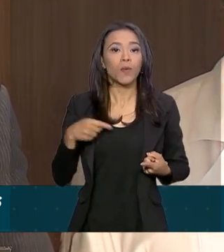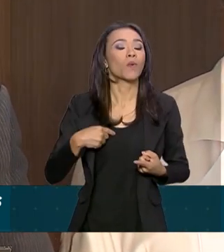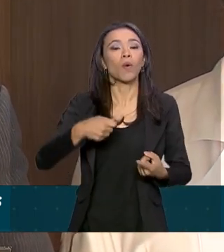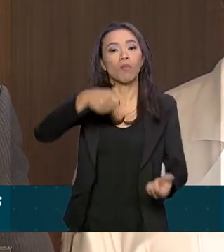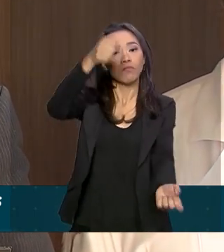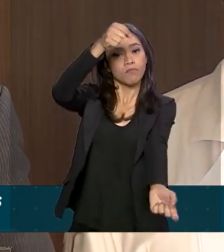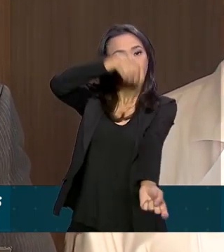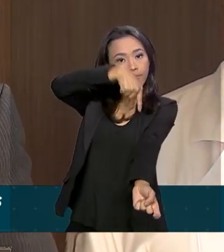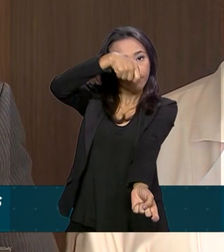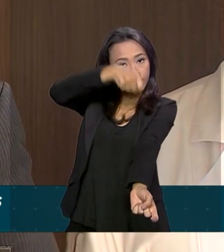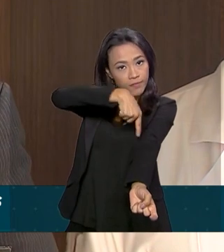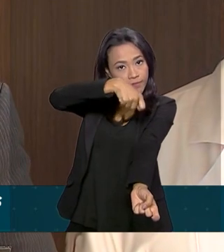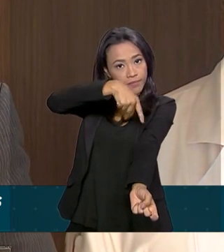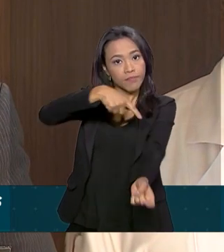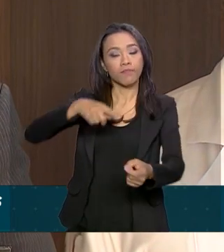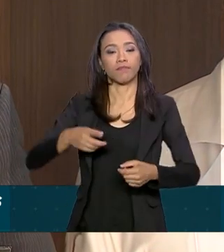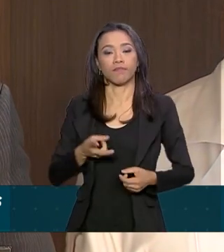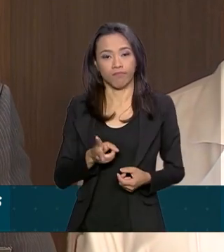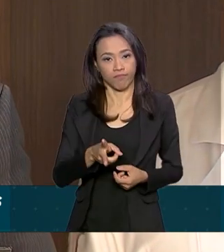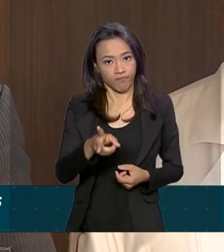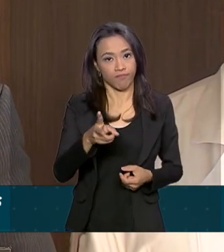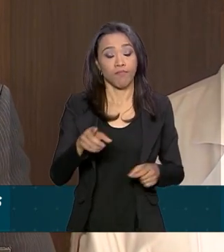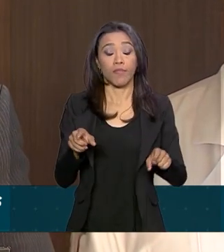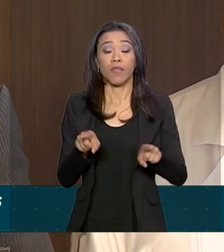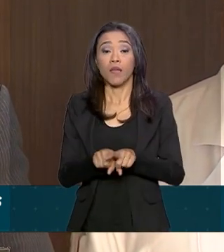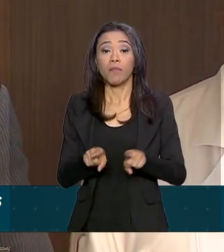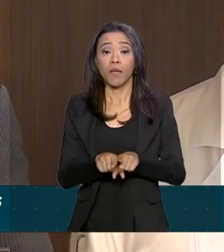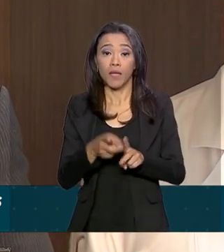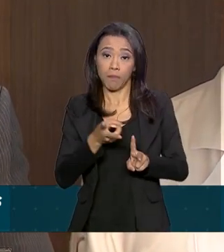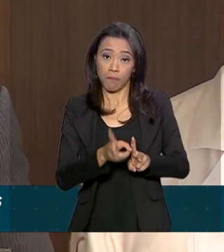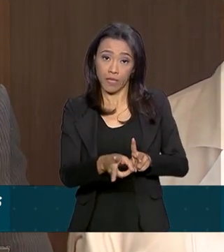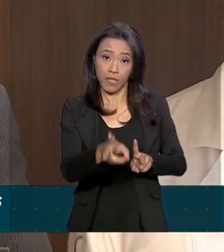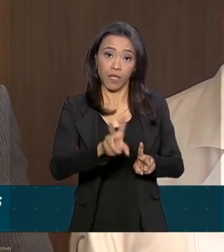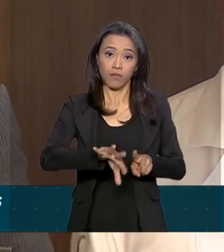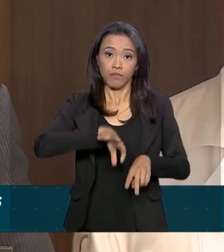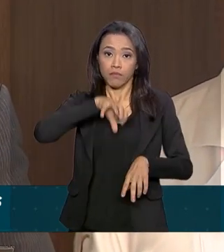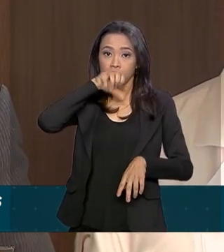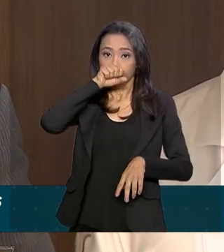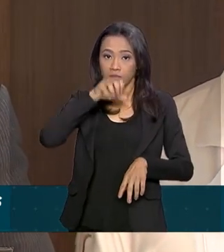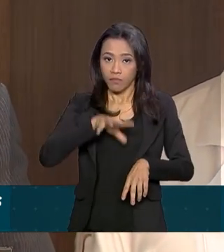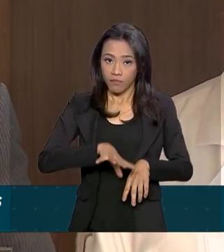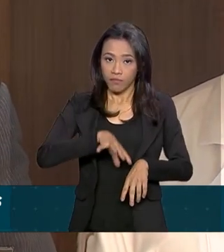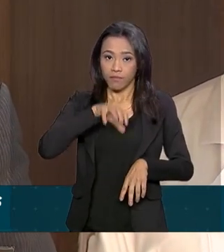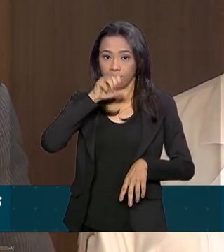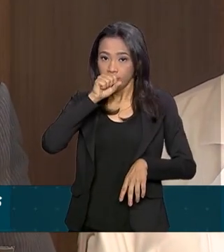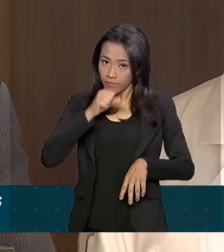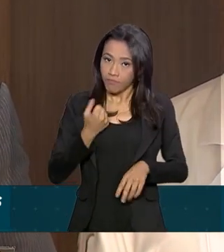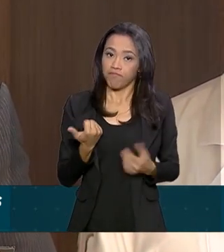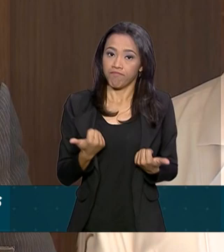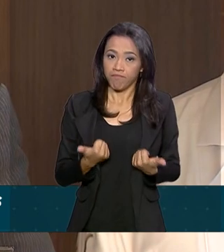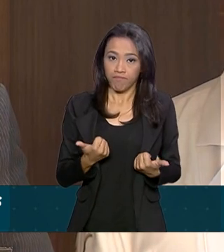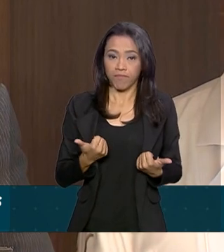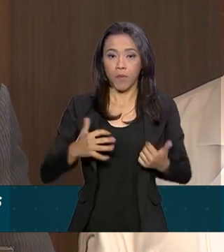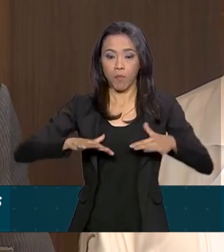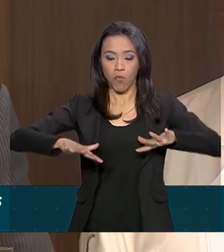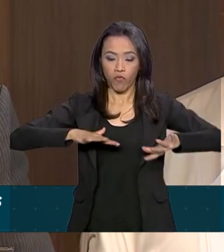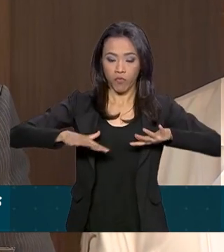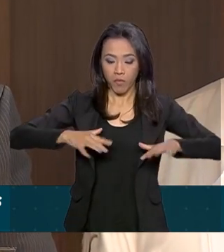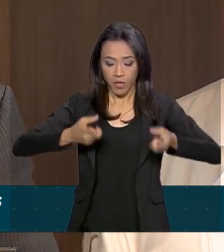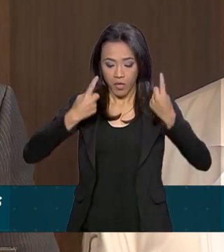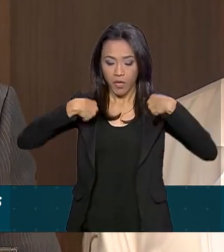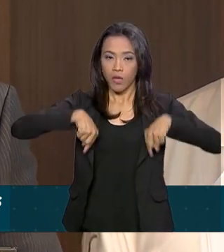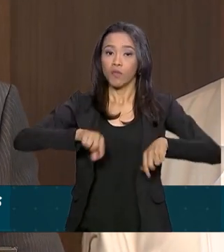endovenosa, mantém fisioterapia respiratória e motora, feito curativo